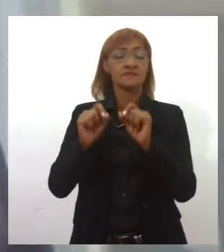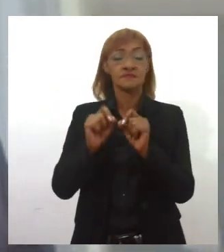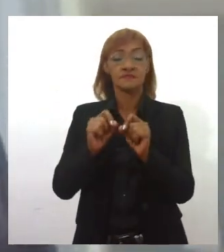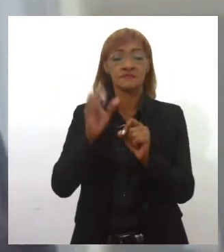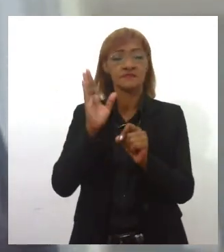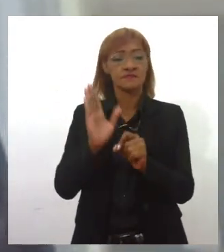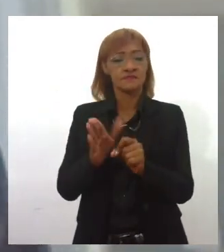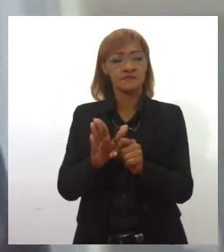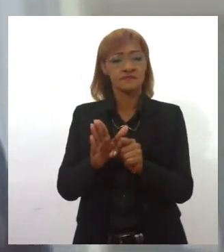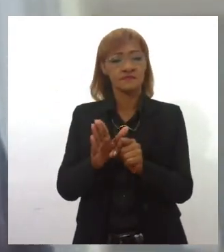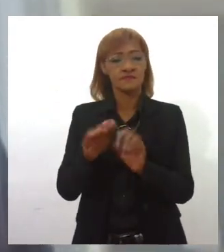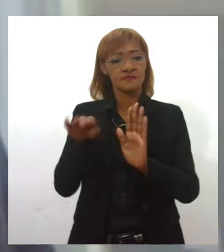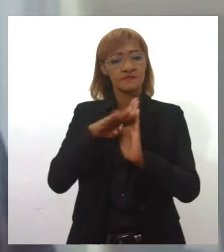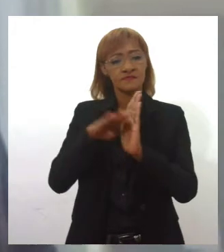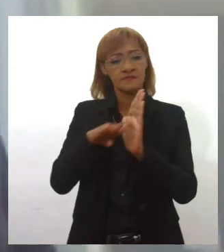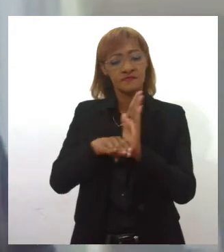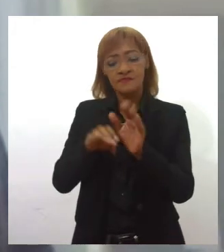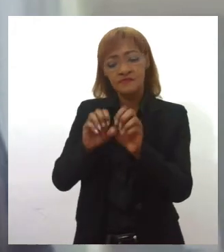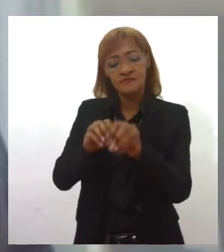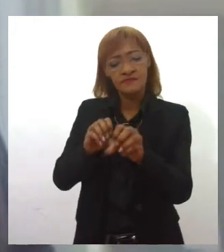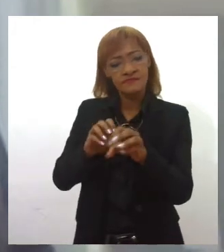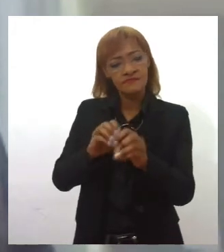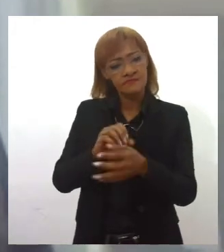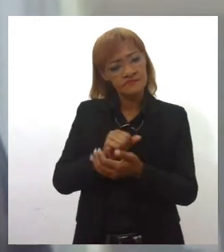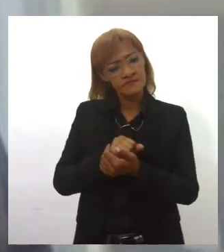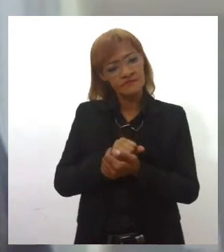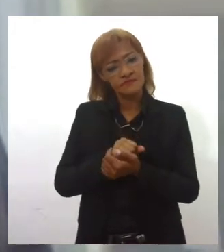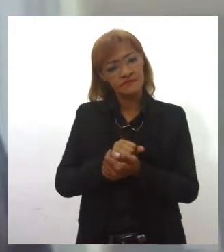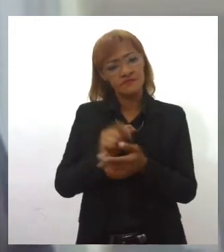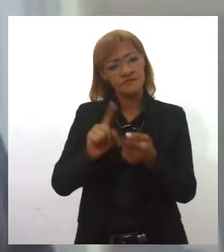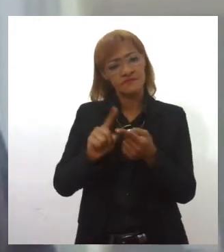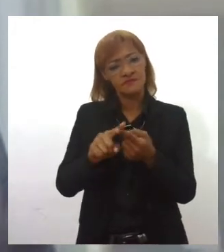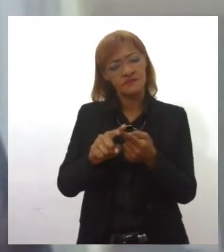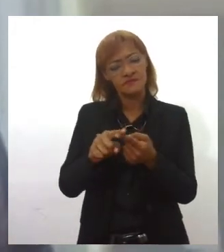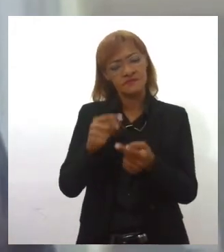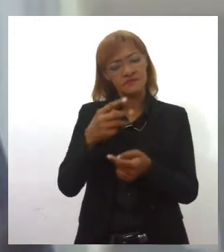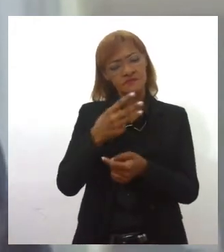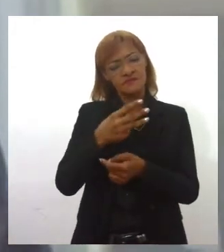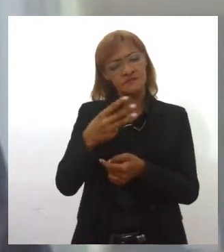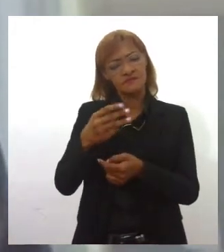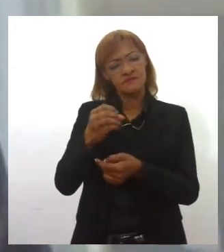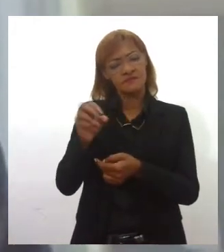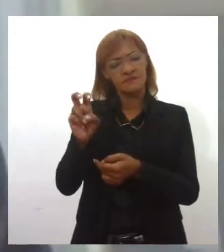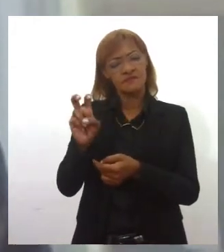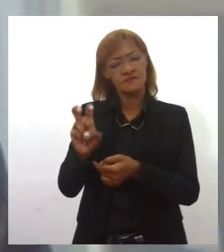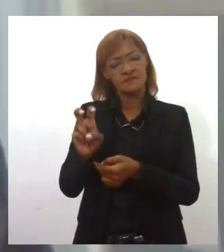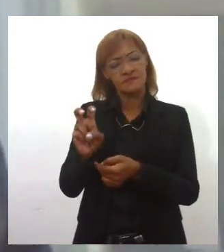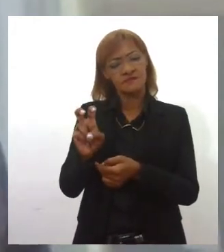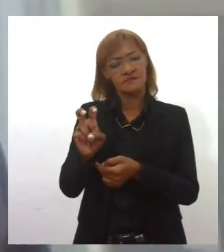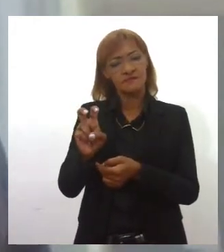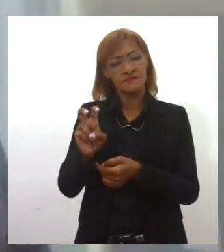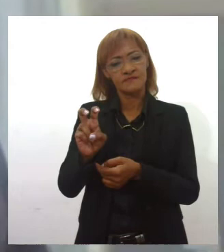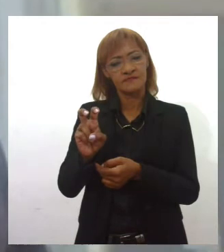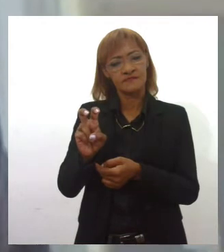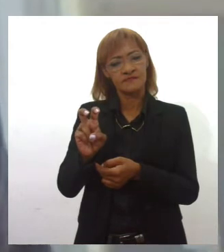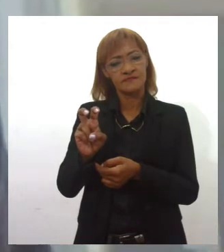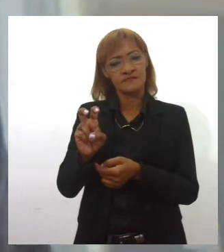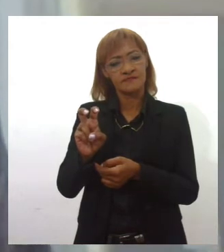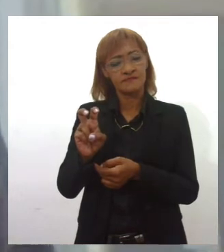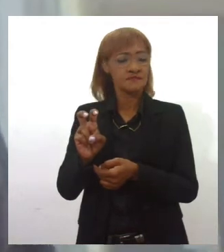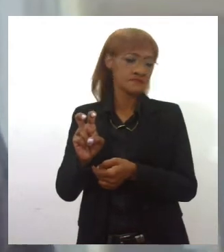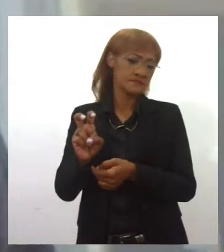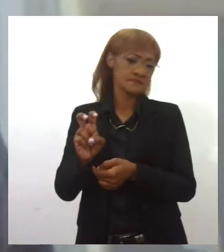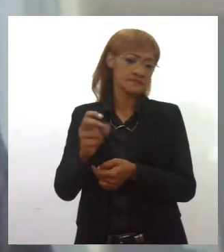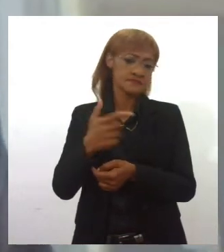do Plano Nacional de Educação, a Lei 3005, 2014,